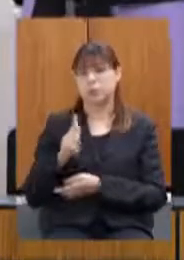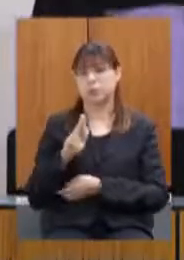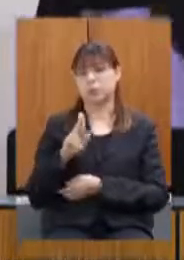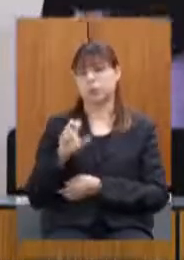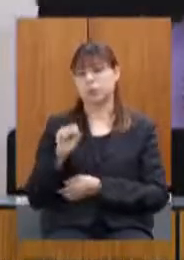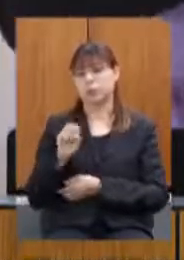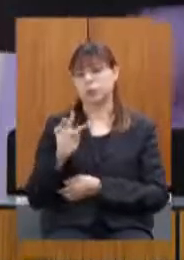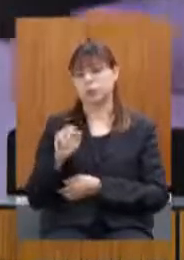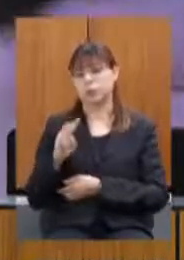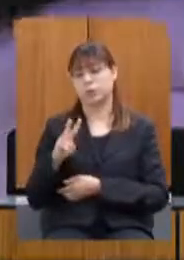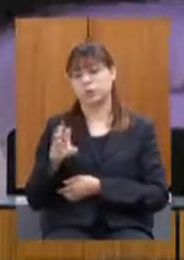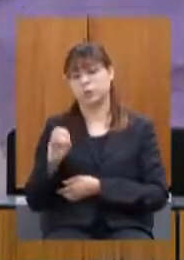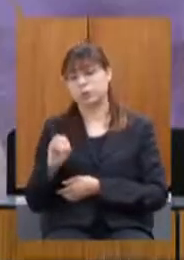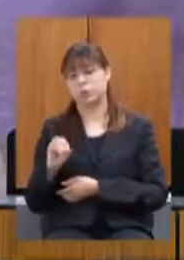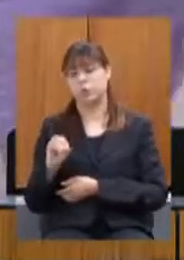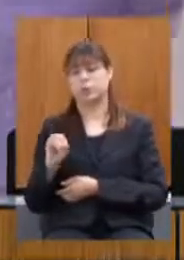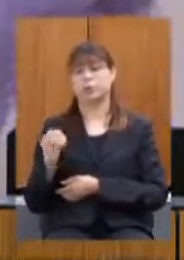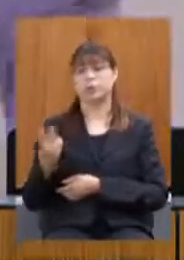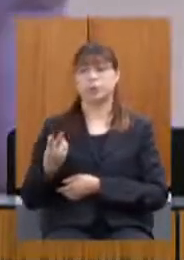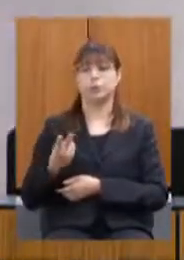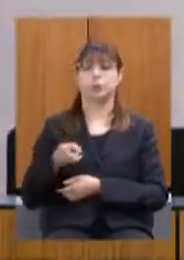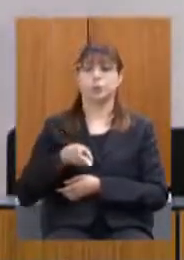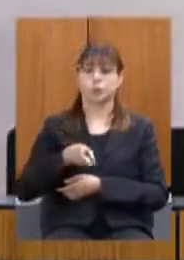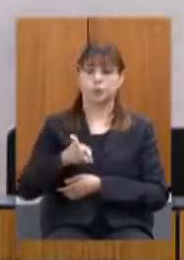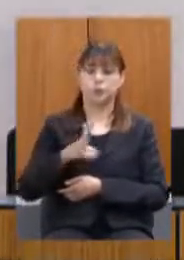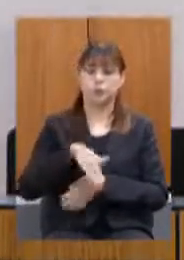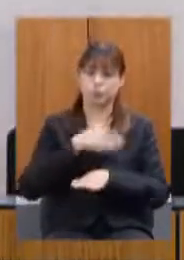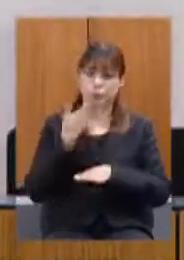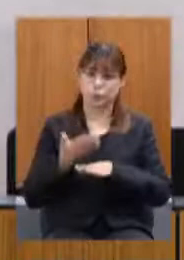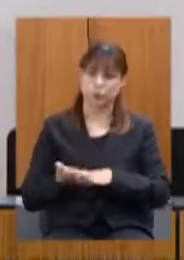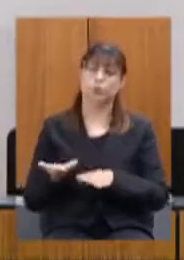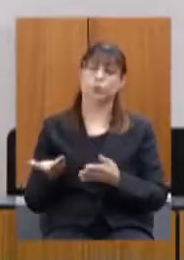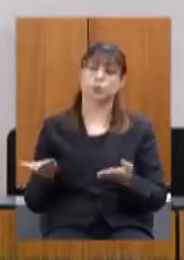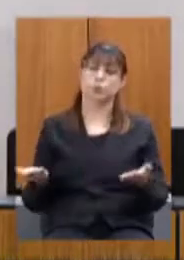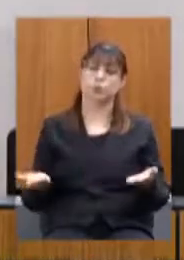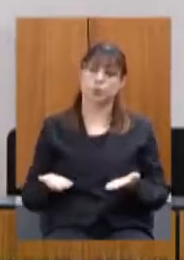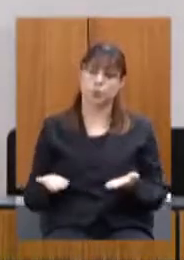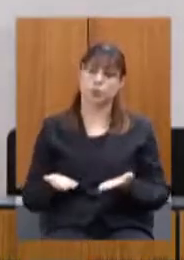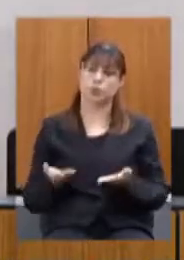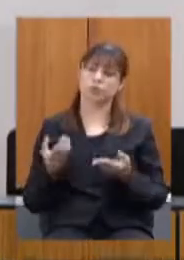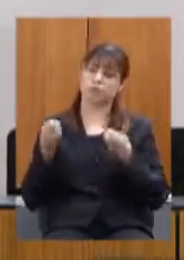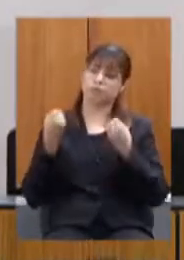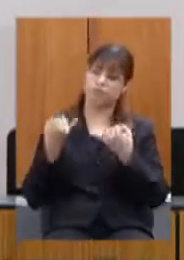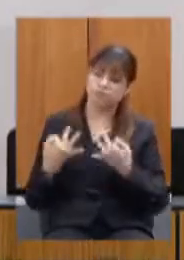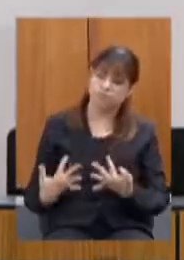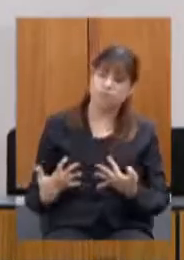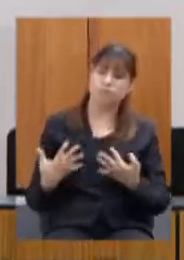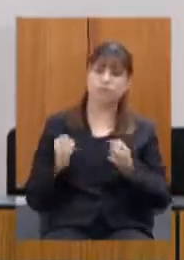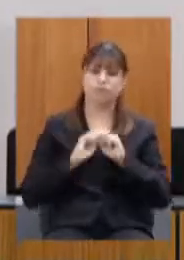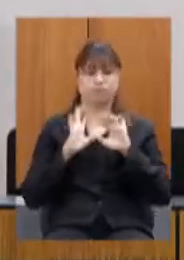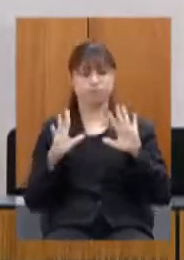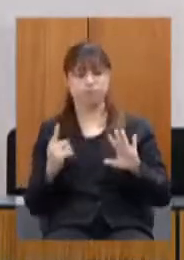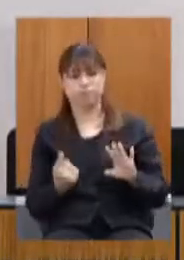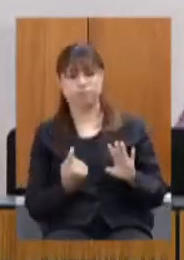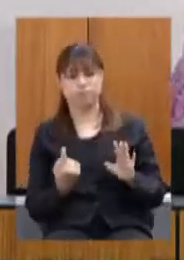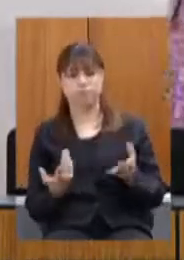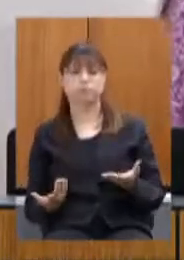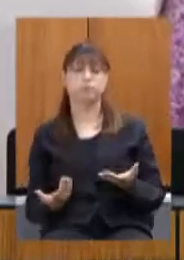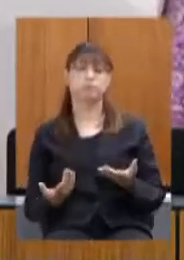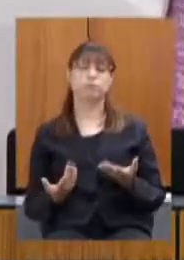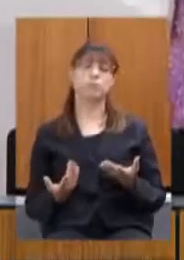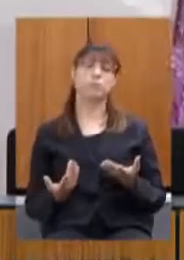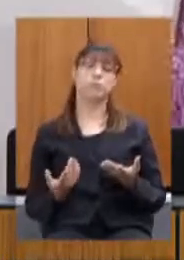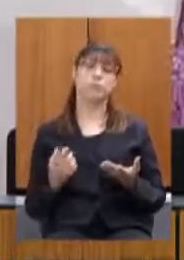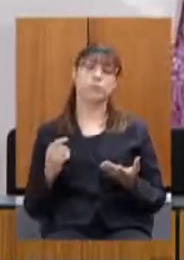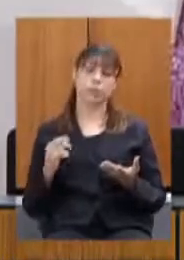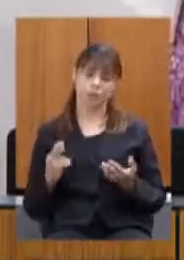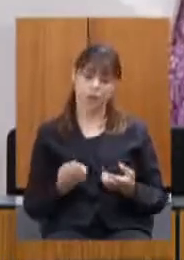Barbosa por ter permanecido conosco aqui até esse momento ter prestado esclarecimento e esse